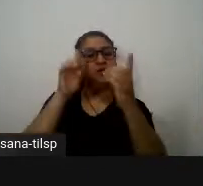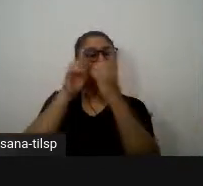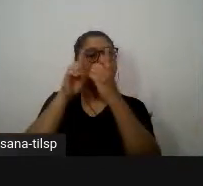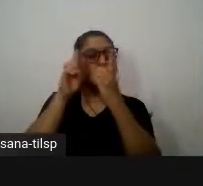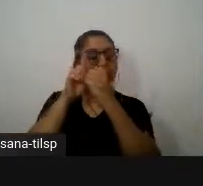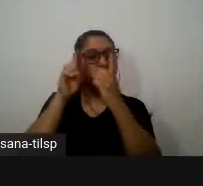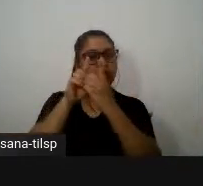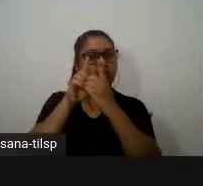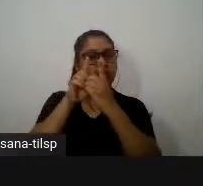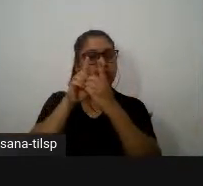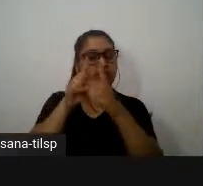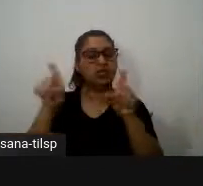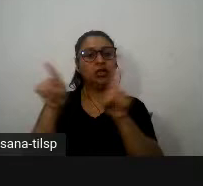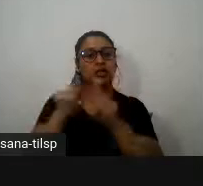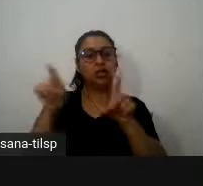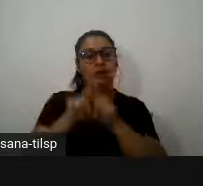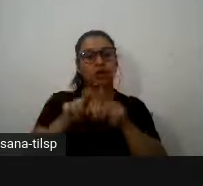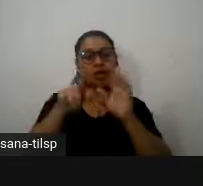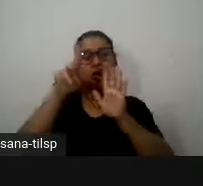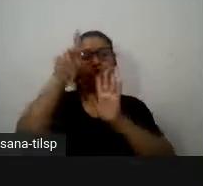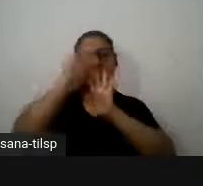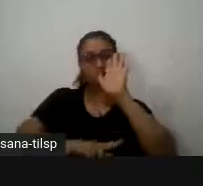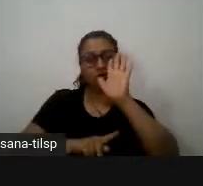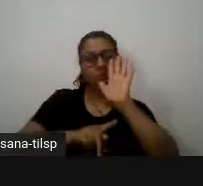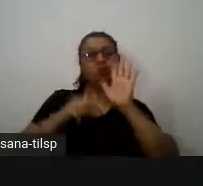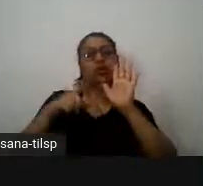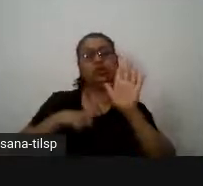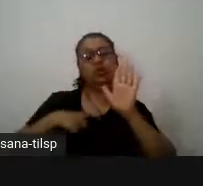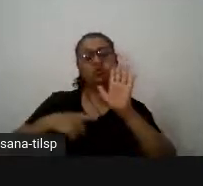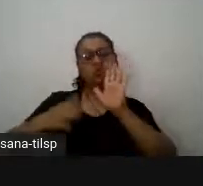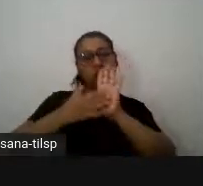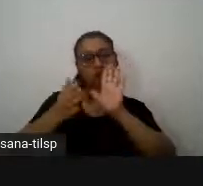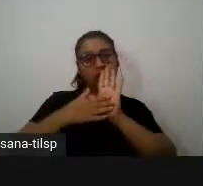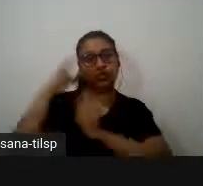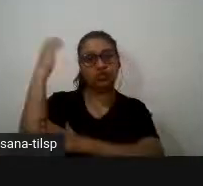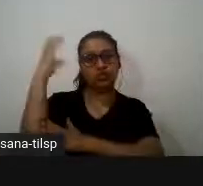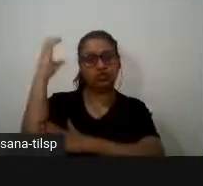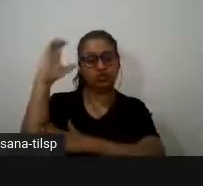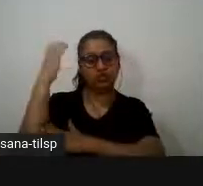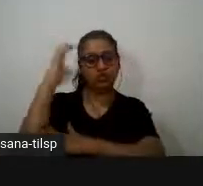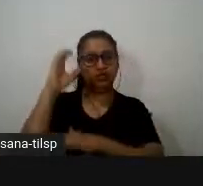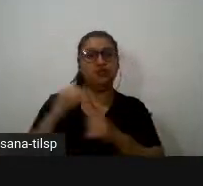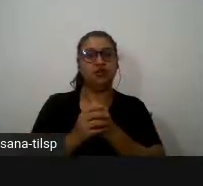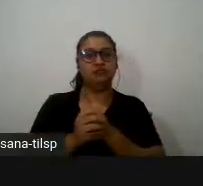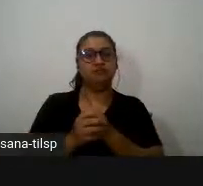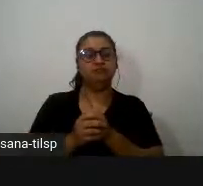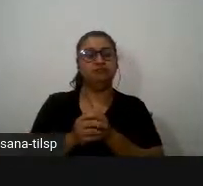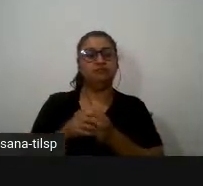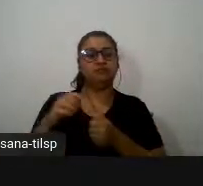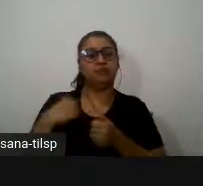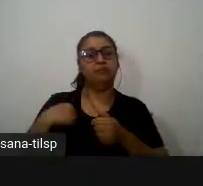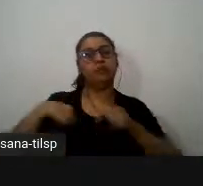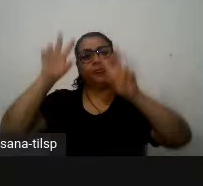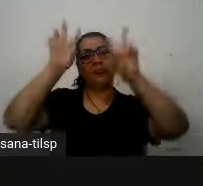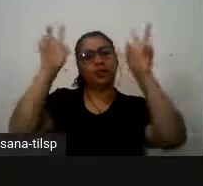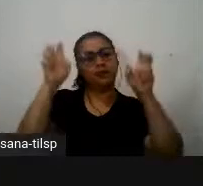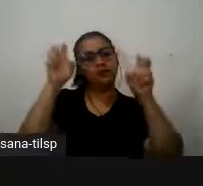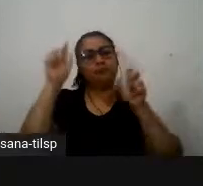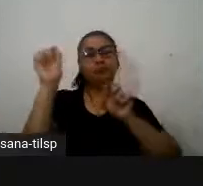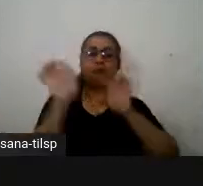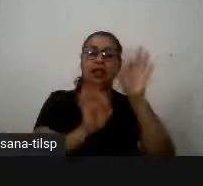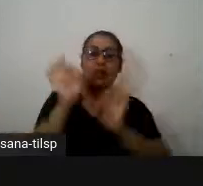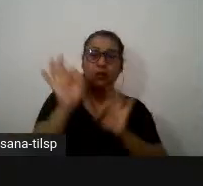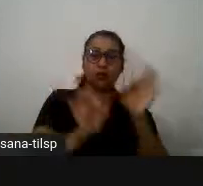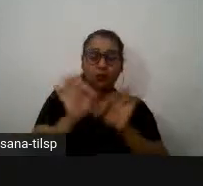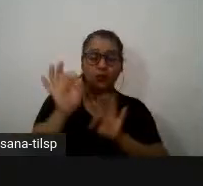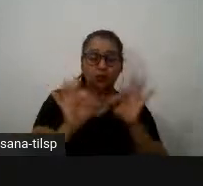do projeto da promoção da literacia científica dito isto a minha apresentação está elaborada ou está organizada